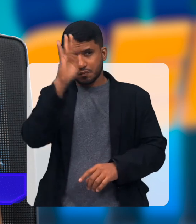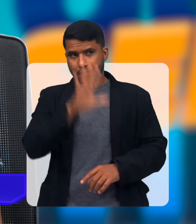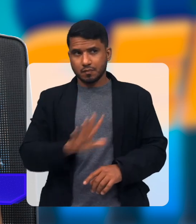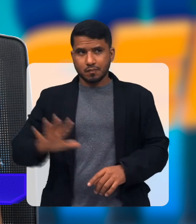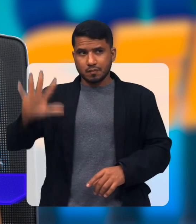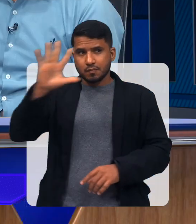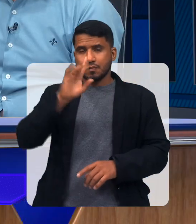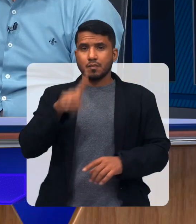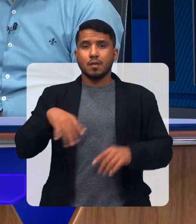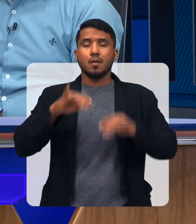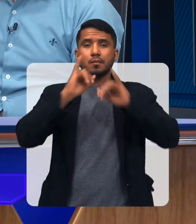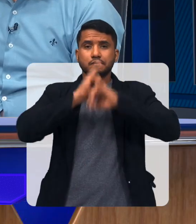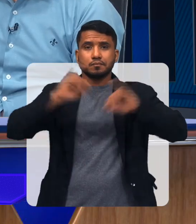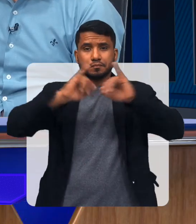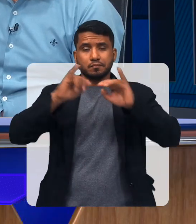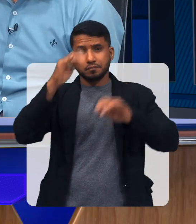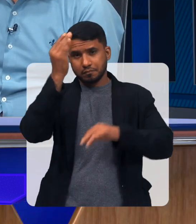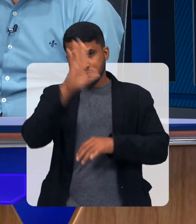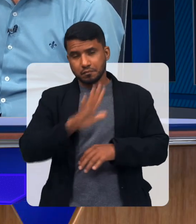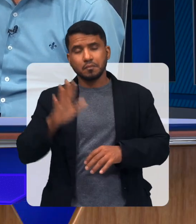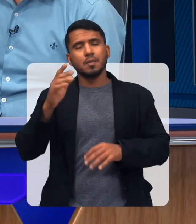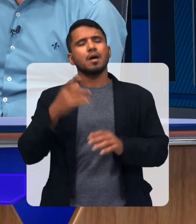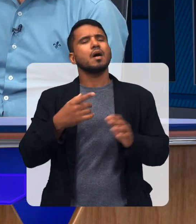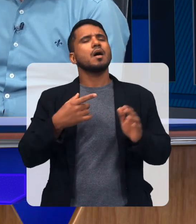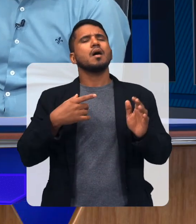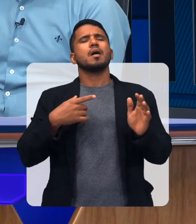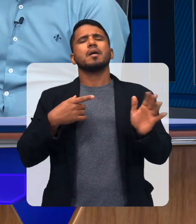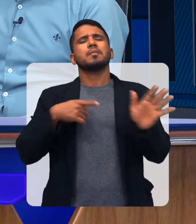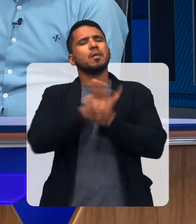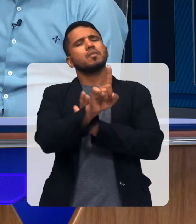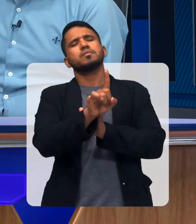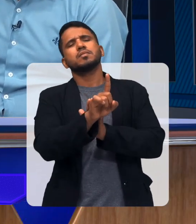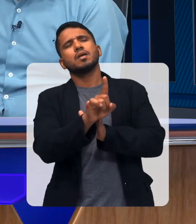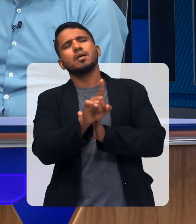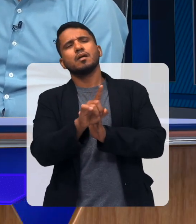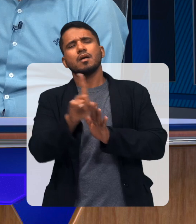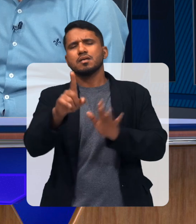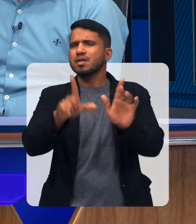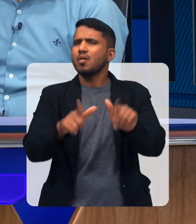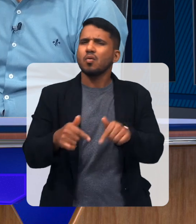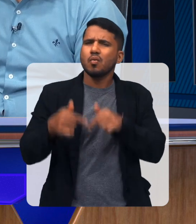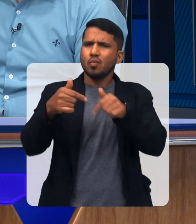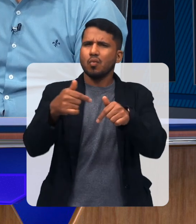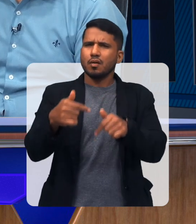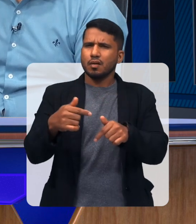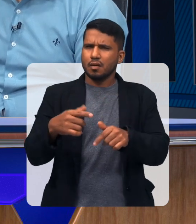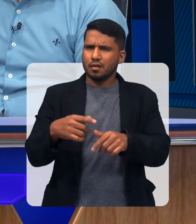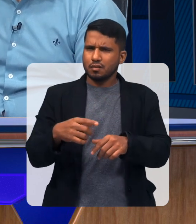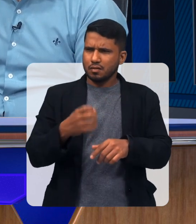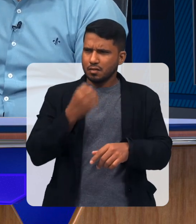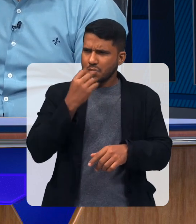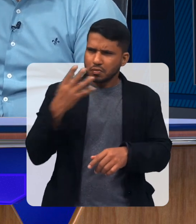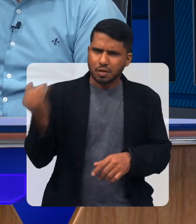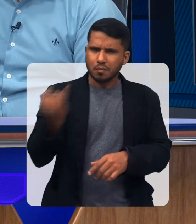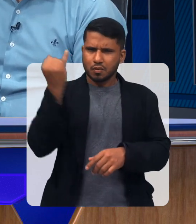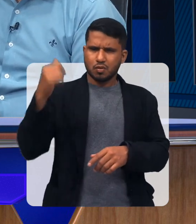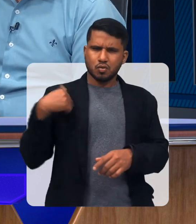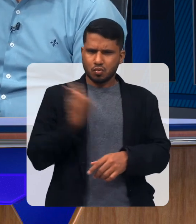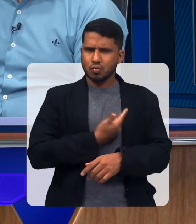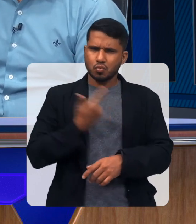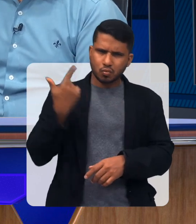É uma campanha nacional Isso, a primeira pergunta que pode vir seria Essa luta está valendo a pena? Nós estamos